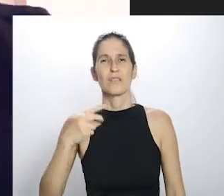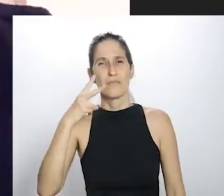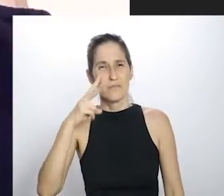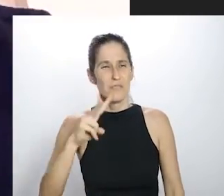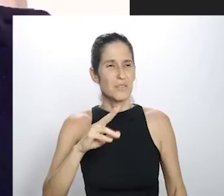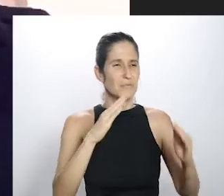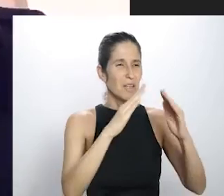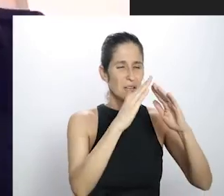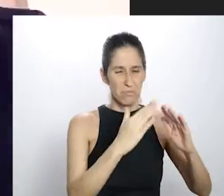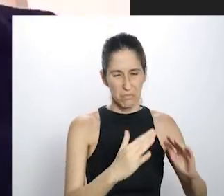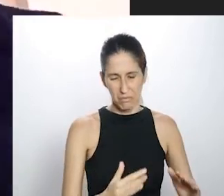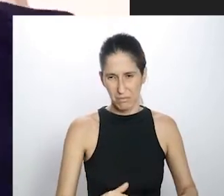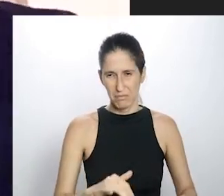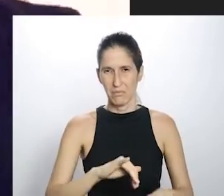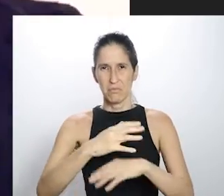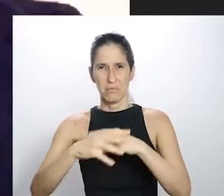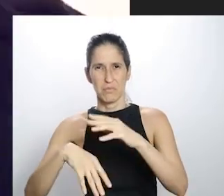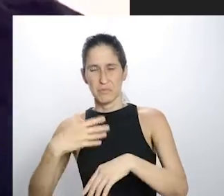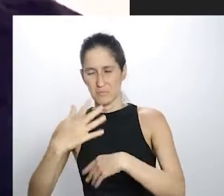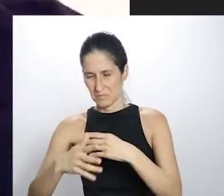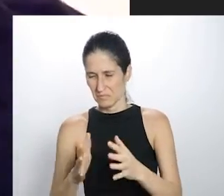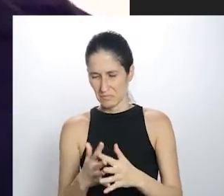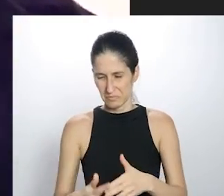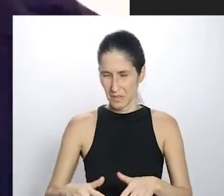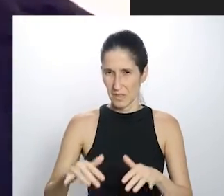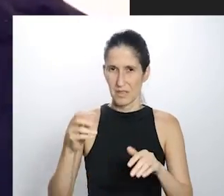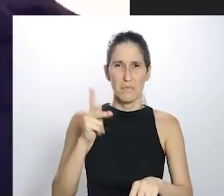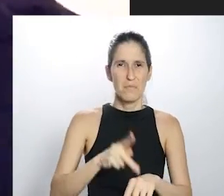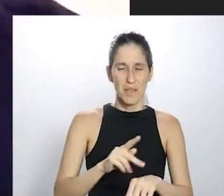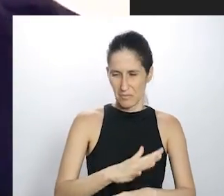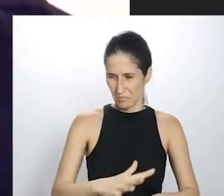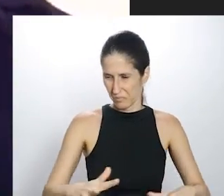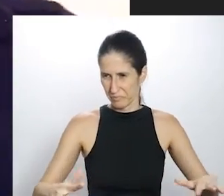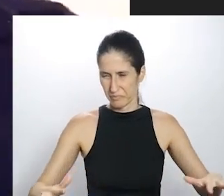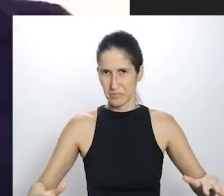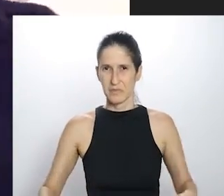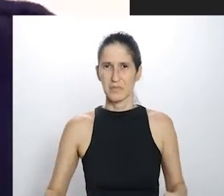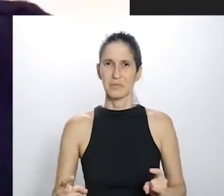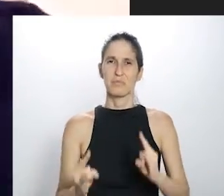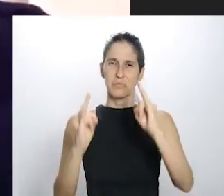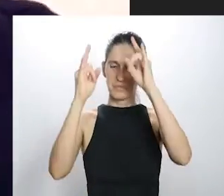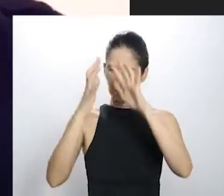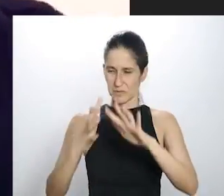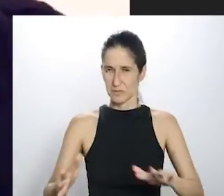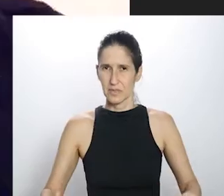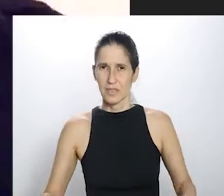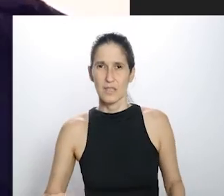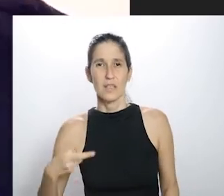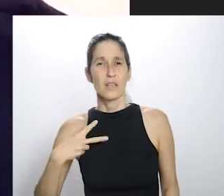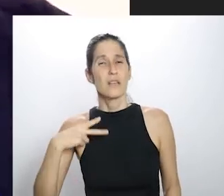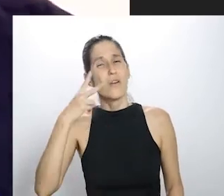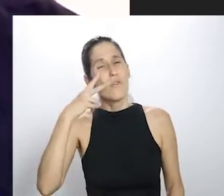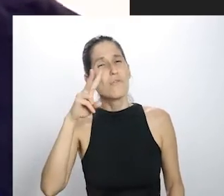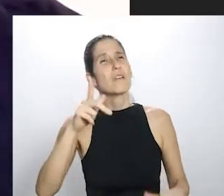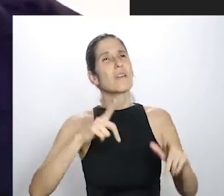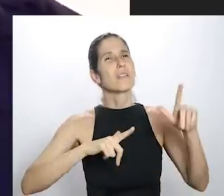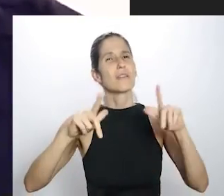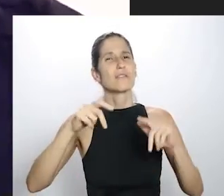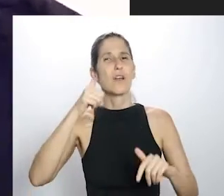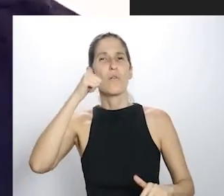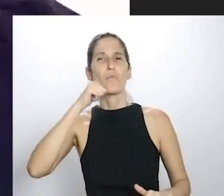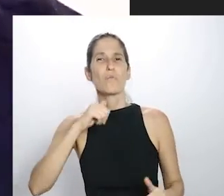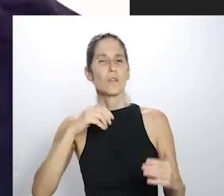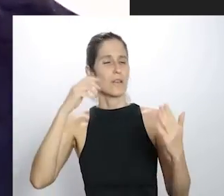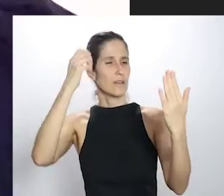completamente destruída, tijolos assim, caídos, telhado, pedras, e duas mulheres se maquiando, se